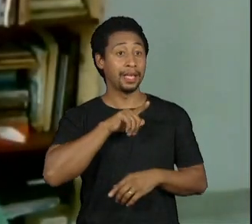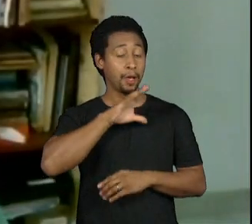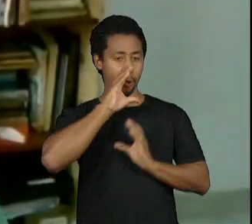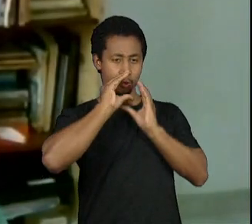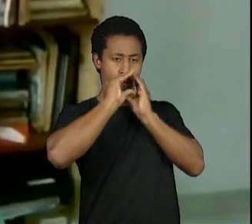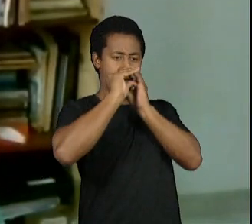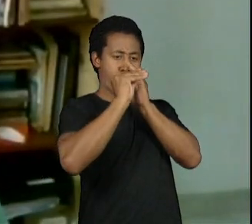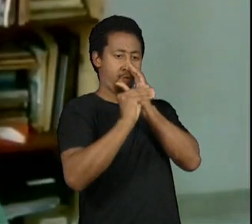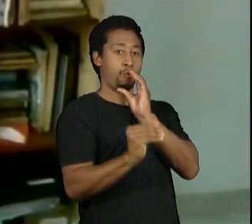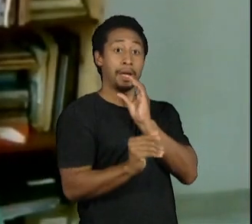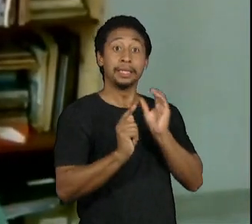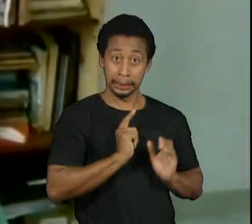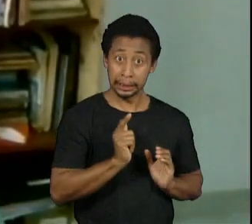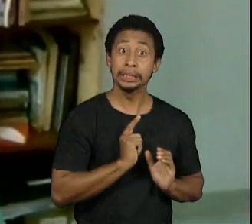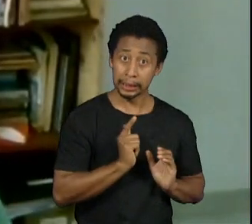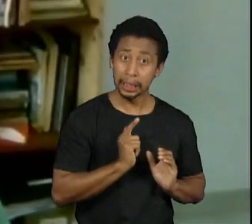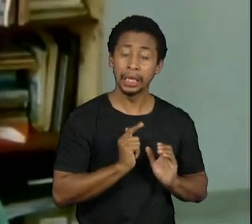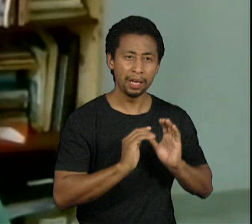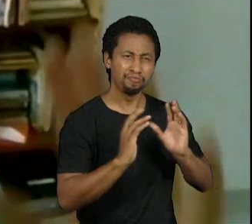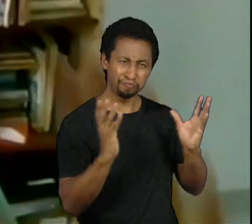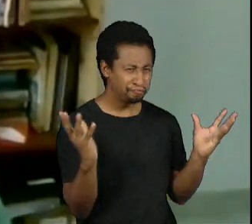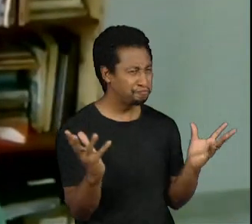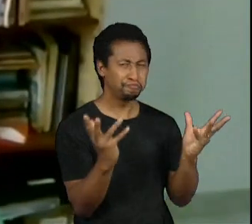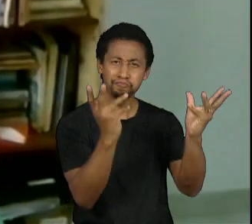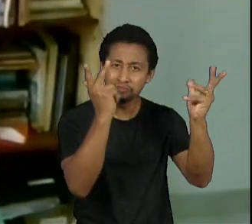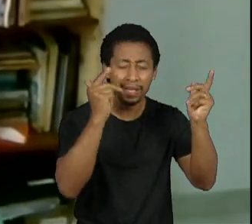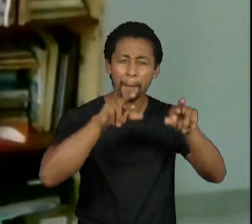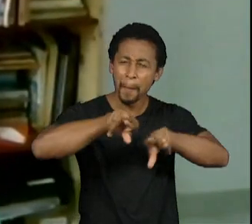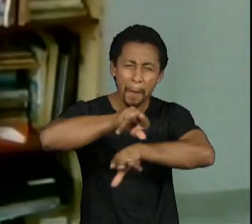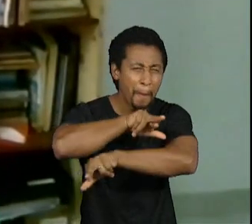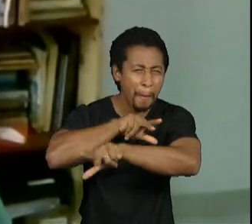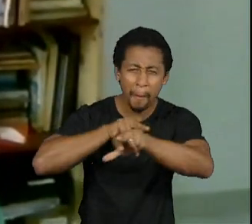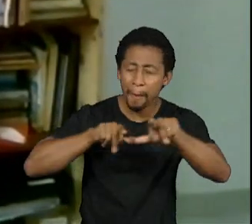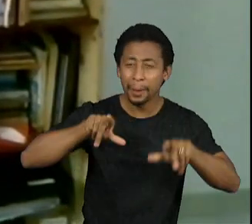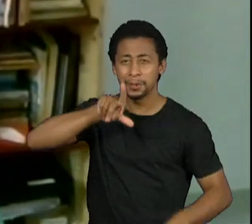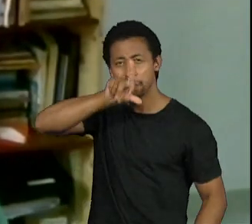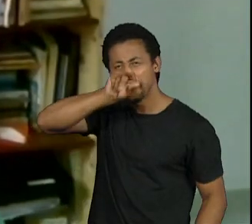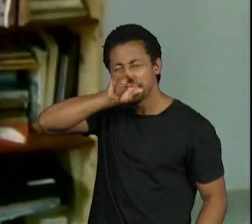A quantidade e a biodiversidade de pássaros são imensas.